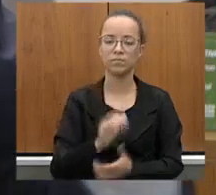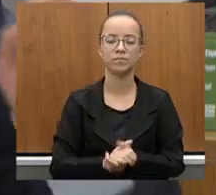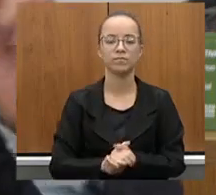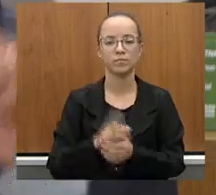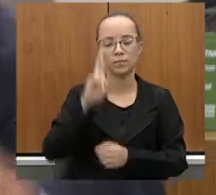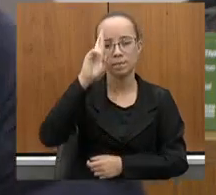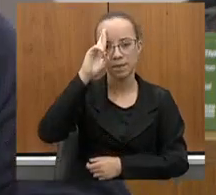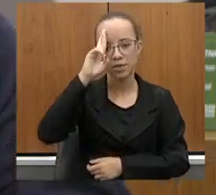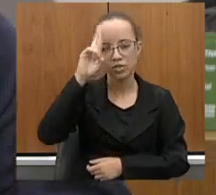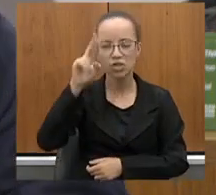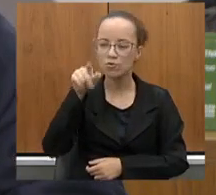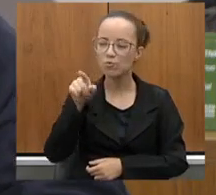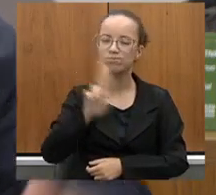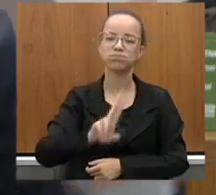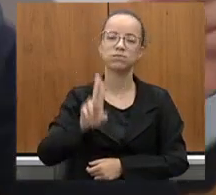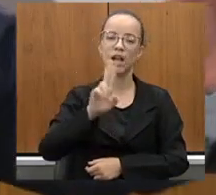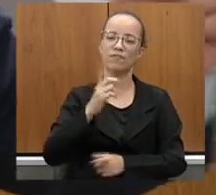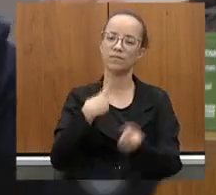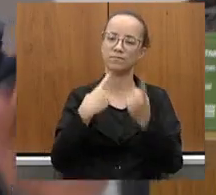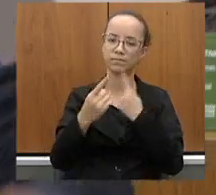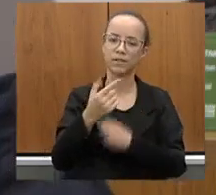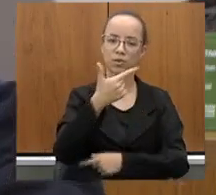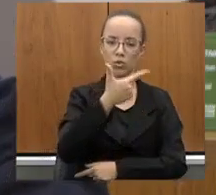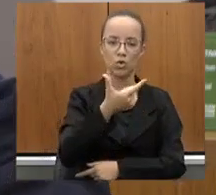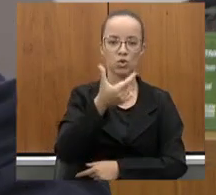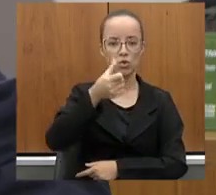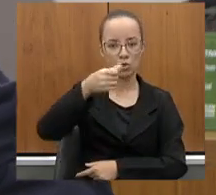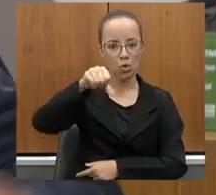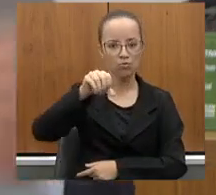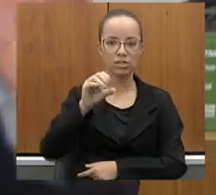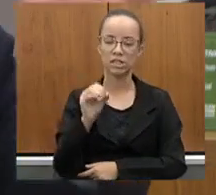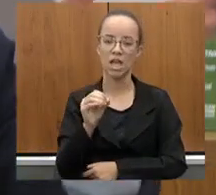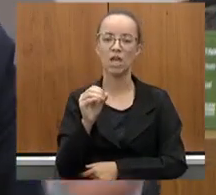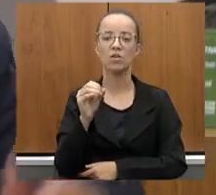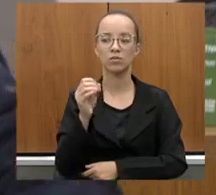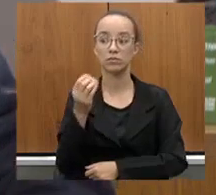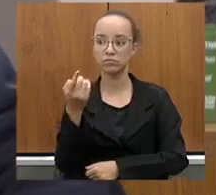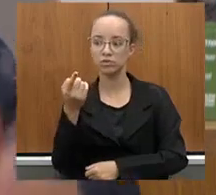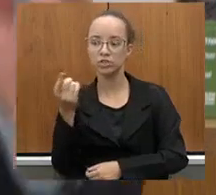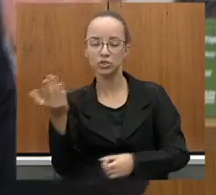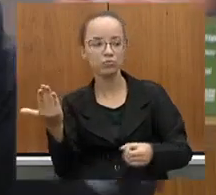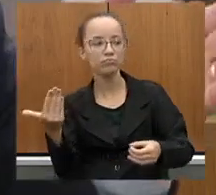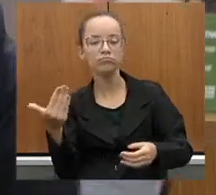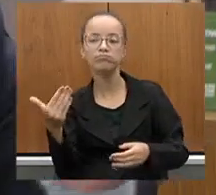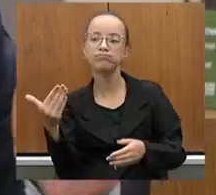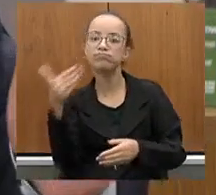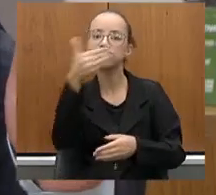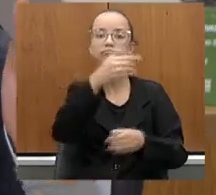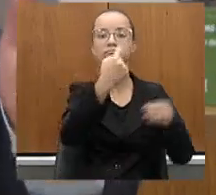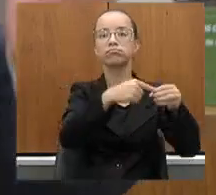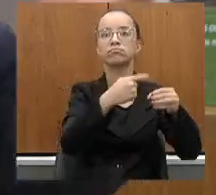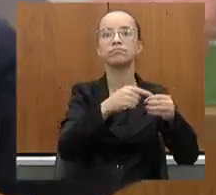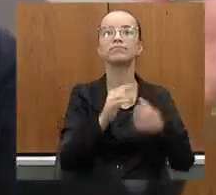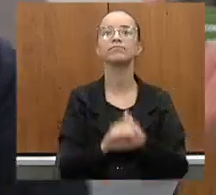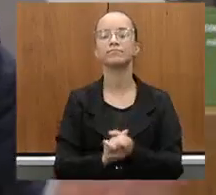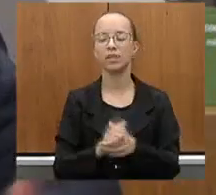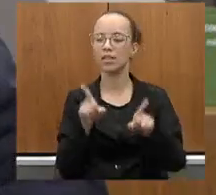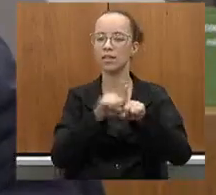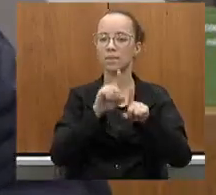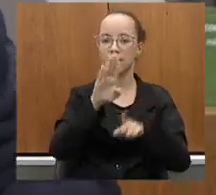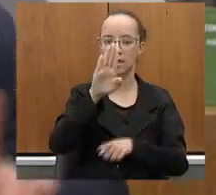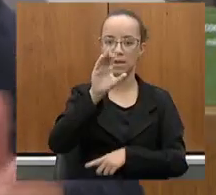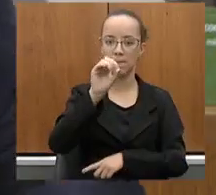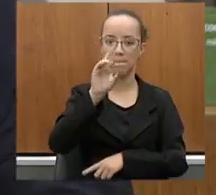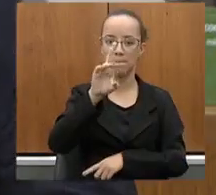utilizava a 290 para ir à sua jacutinga, onde tinha sua militância. Comprar pijama em borda da mata. Em borda da